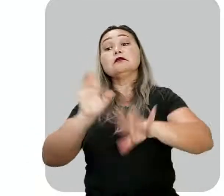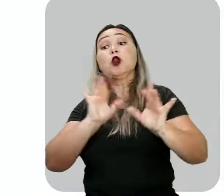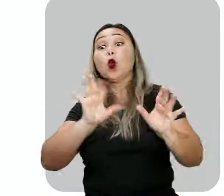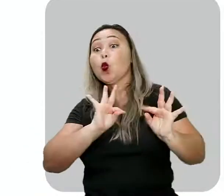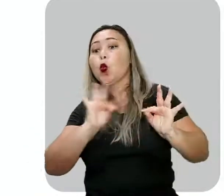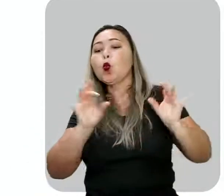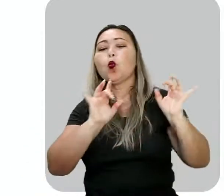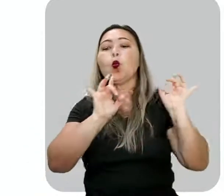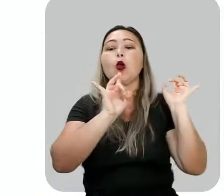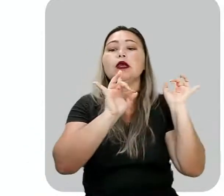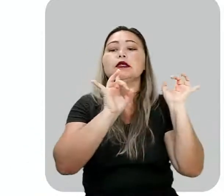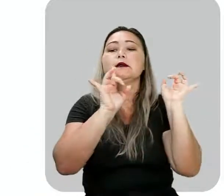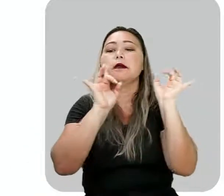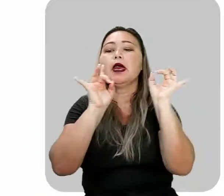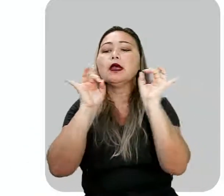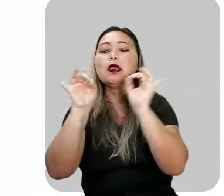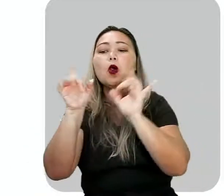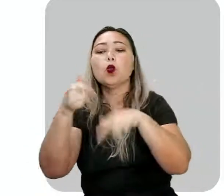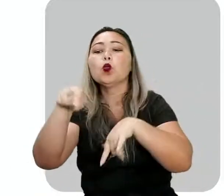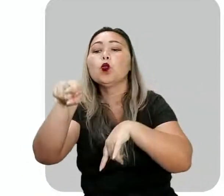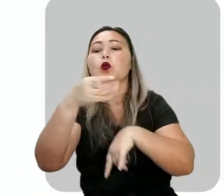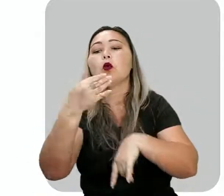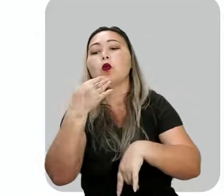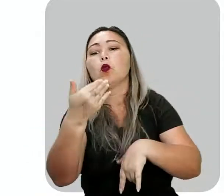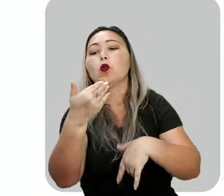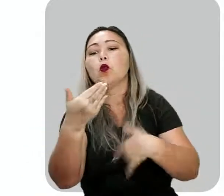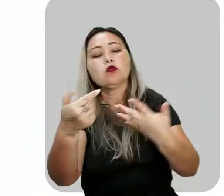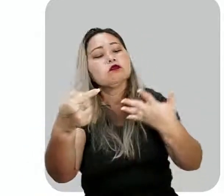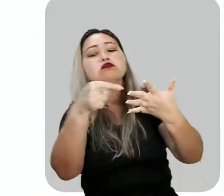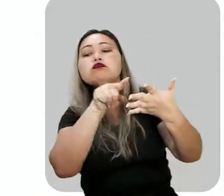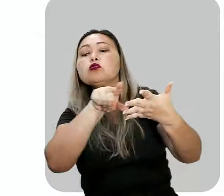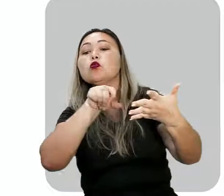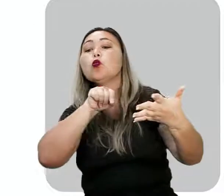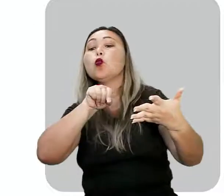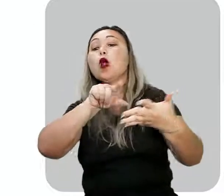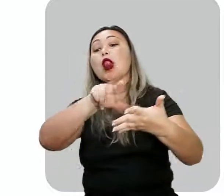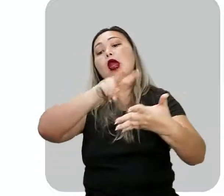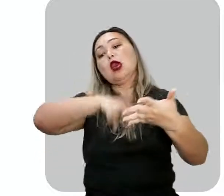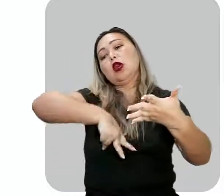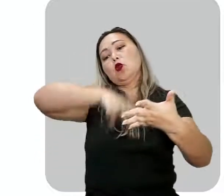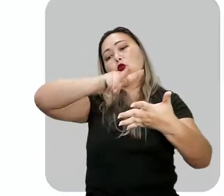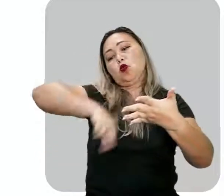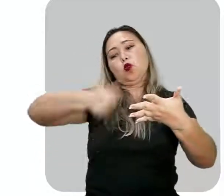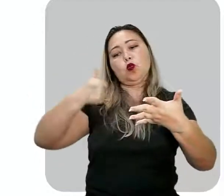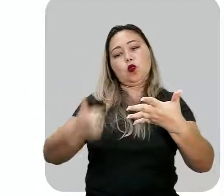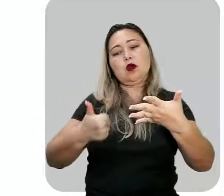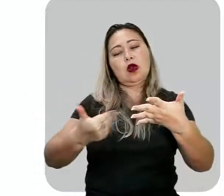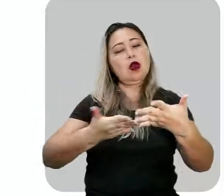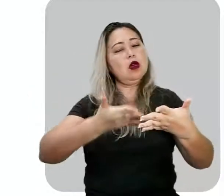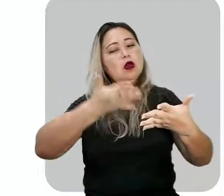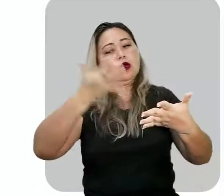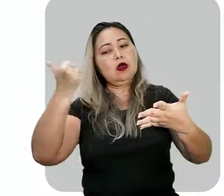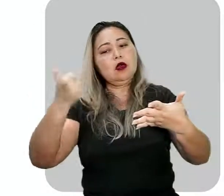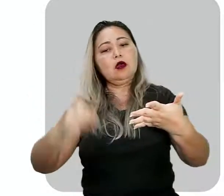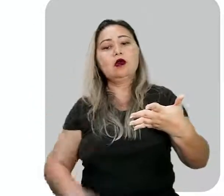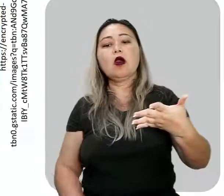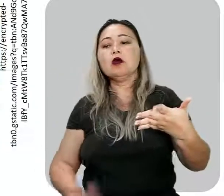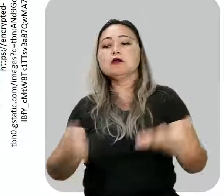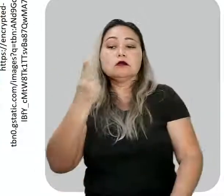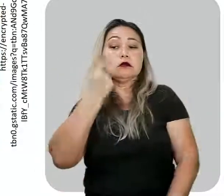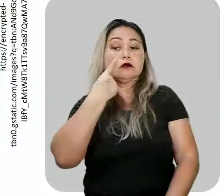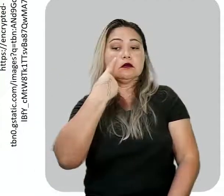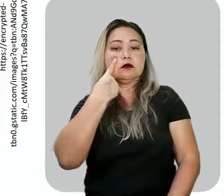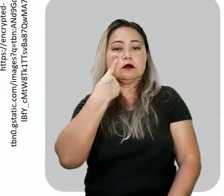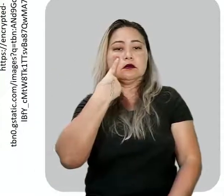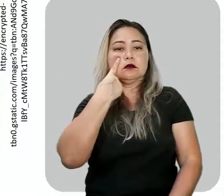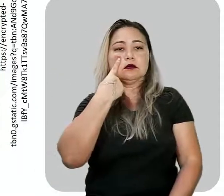deixamos, né, Márcia, na verdade, opções, sugestões, na verdade, de leitura. Beleza? Então, vamos aí, vamos ver